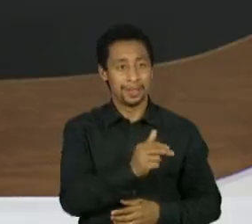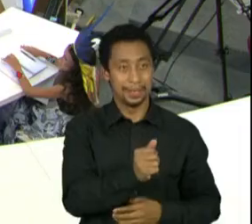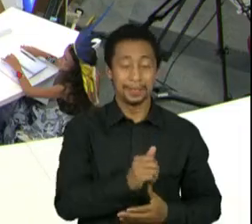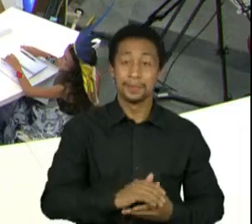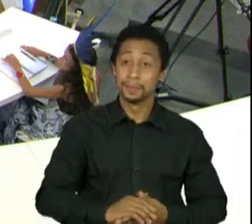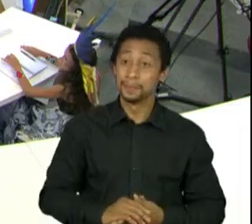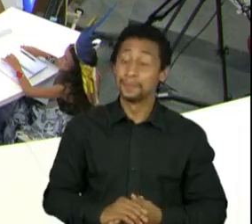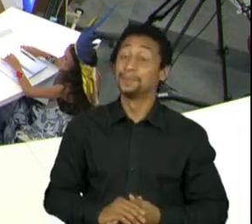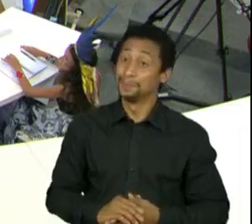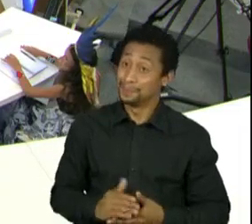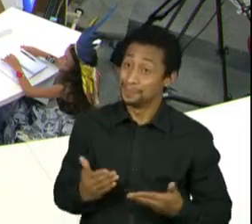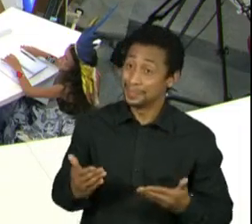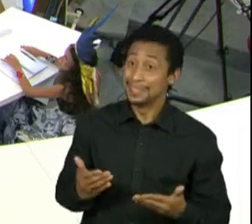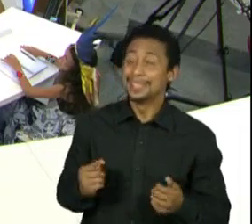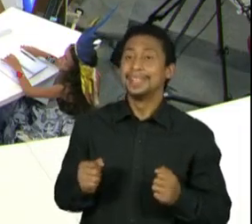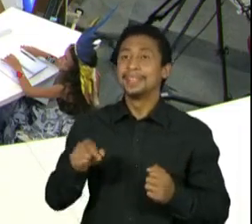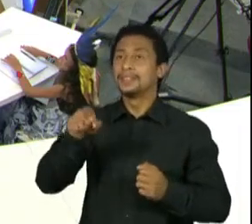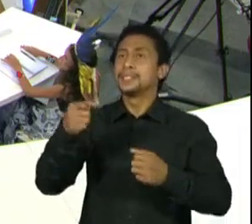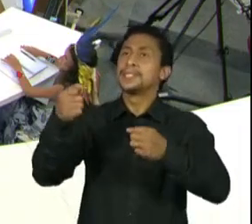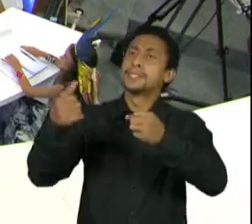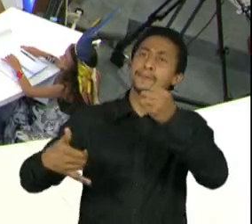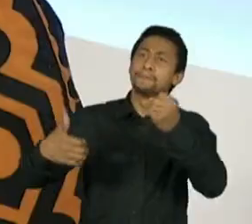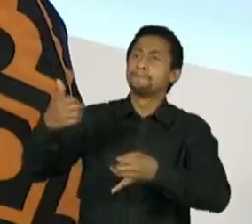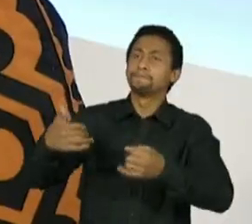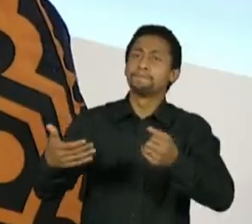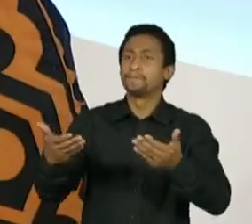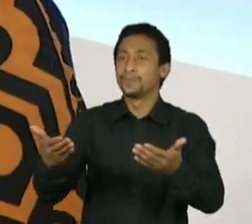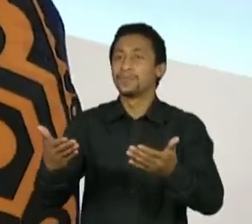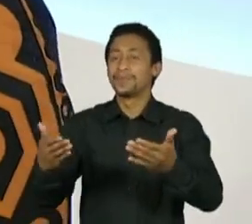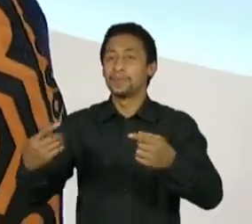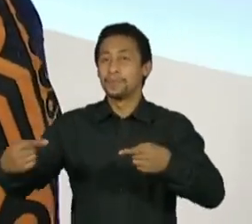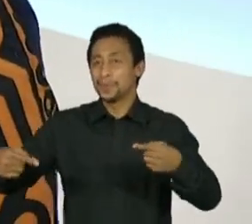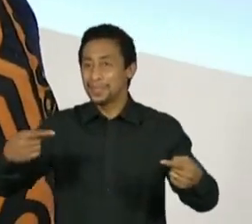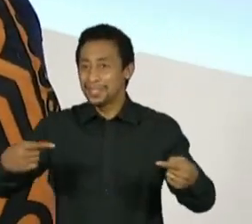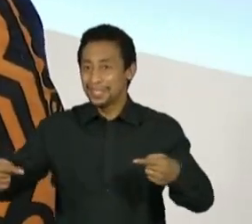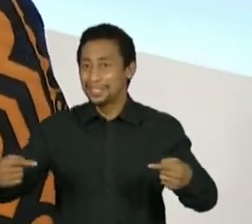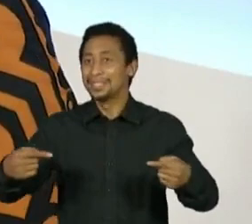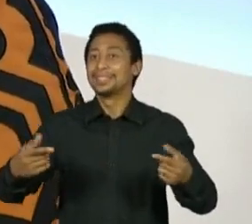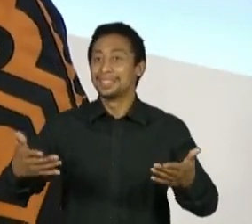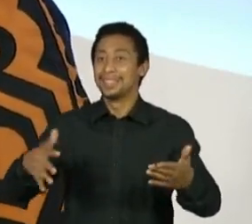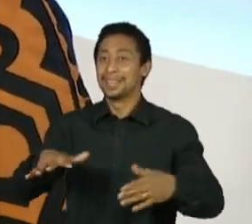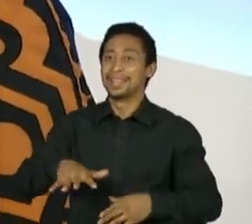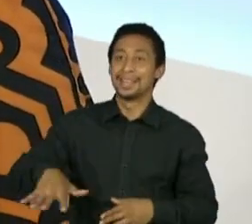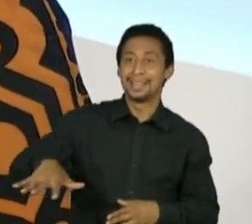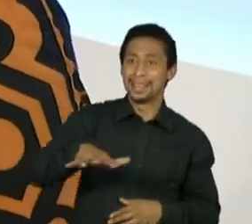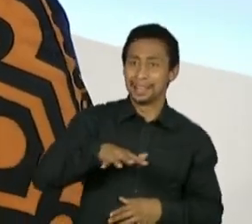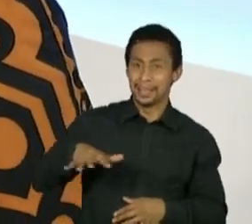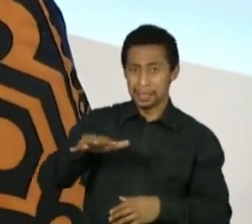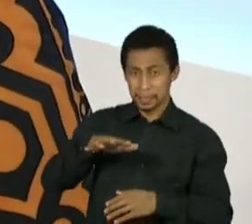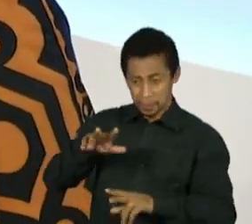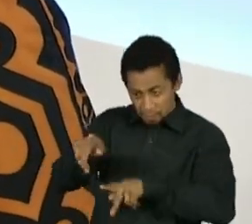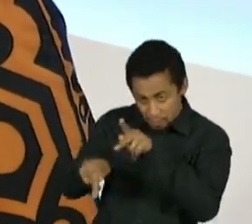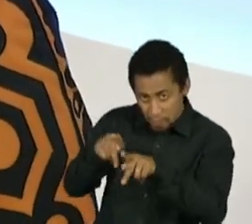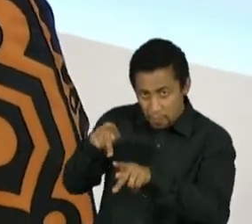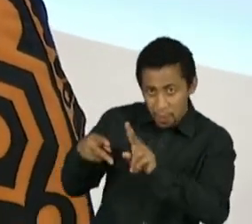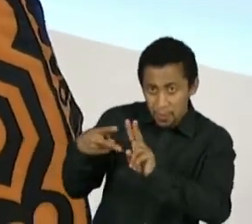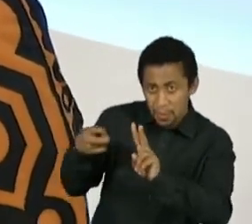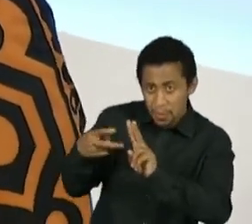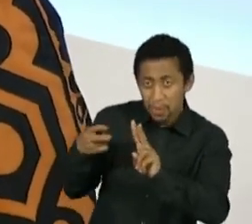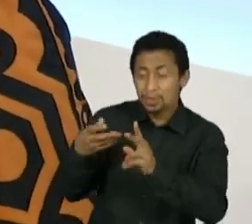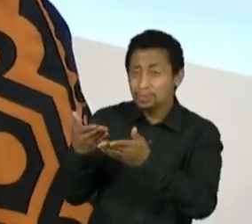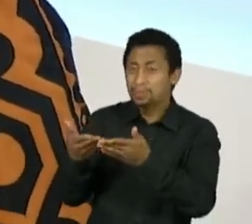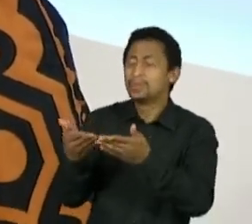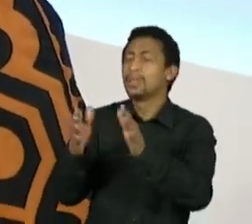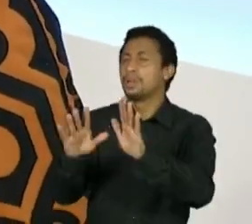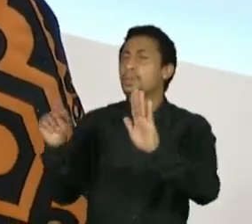Tassique, o senhor estava falando agora há pouco sobre política, obviamente dentro do povo, e aí eu queria também fazer uma pergunta